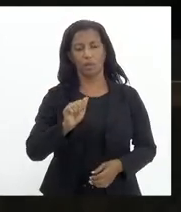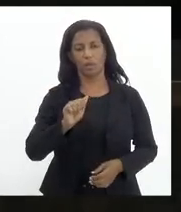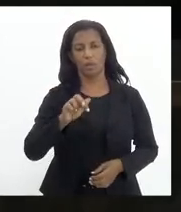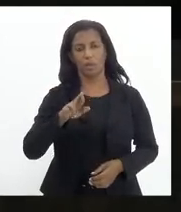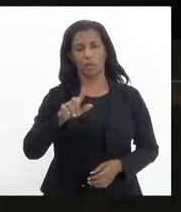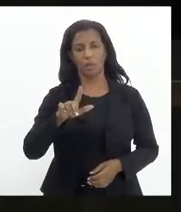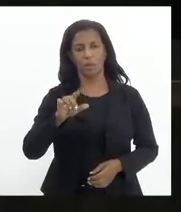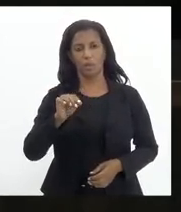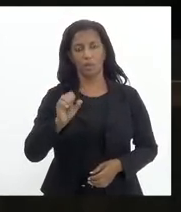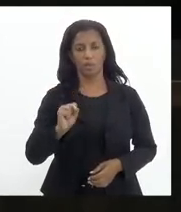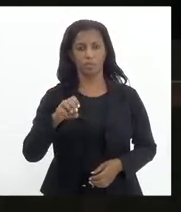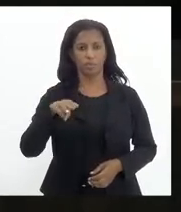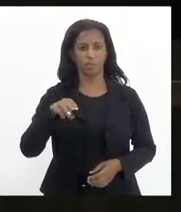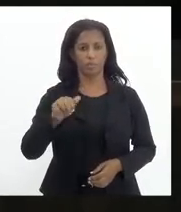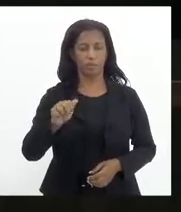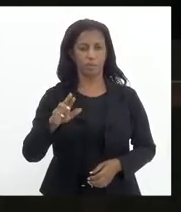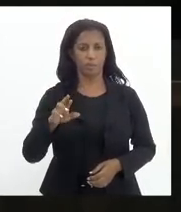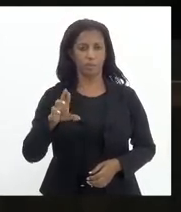Macedo.